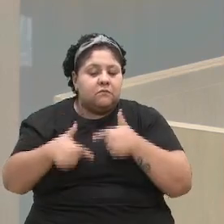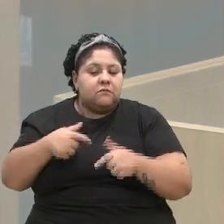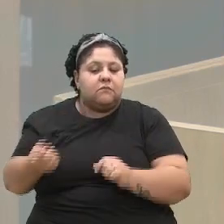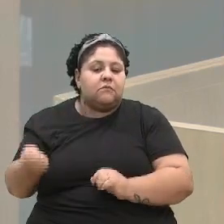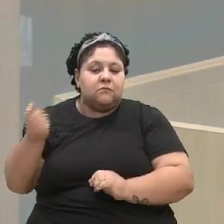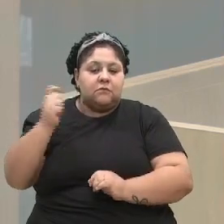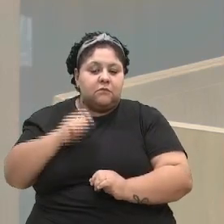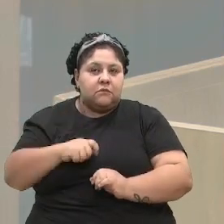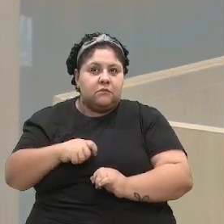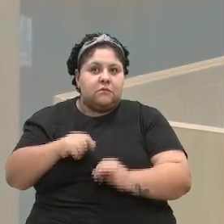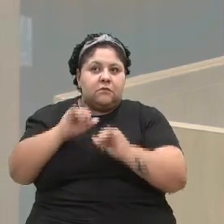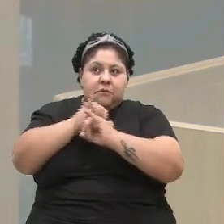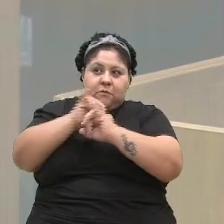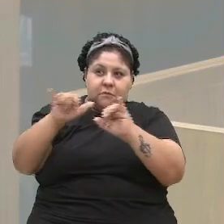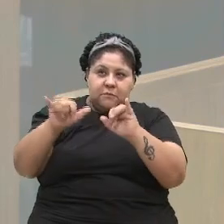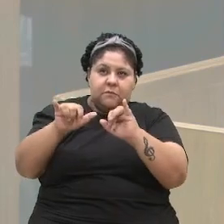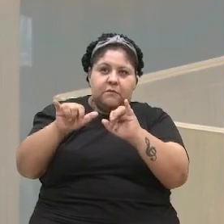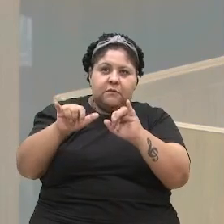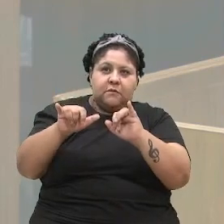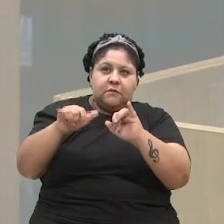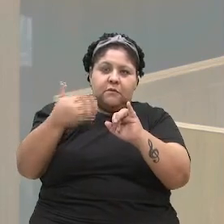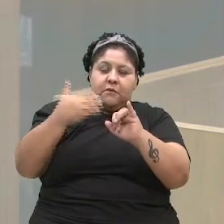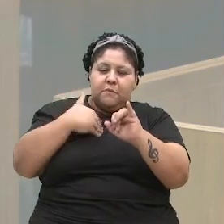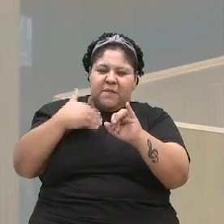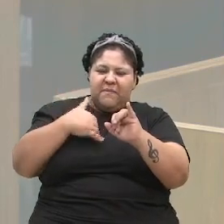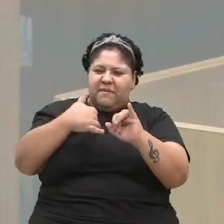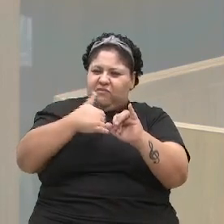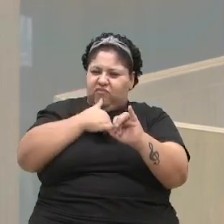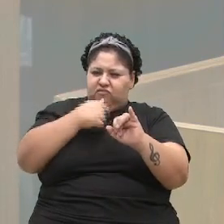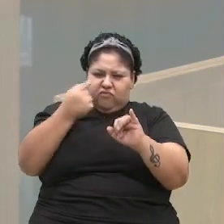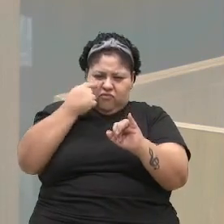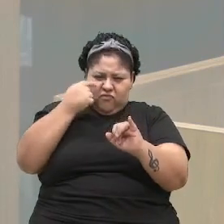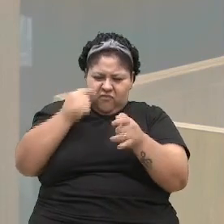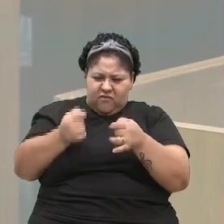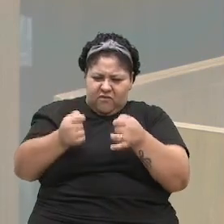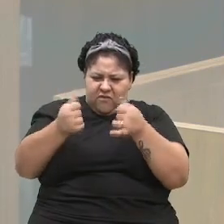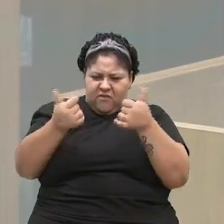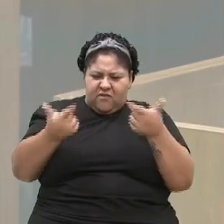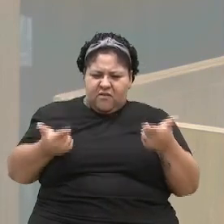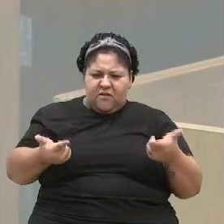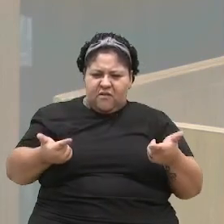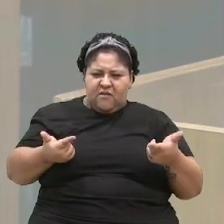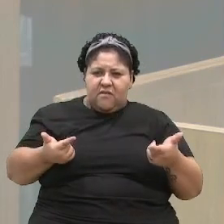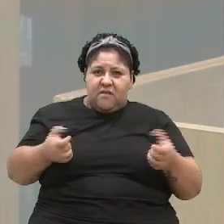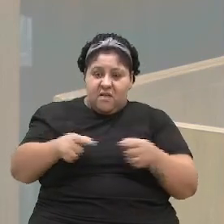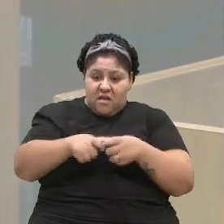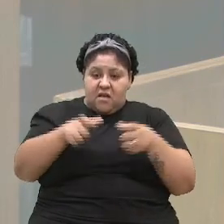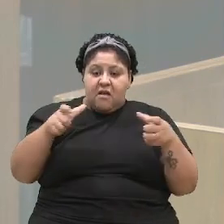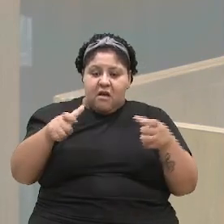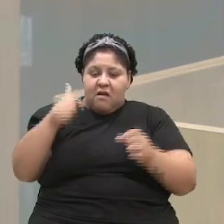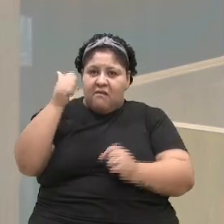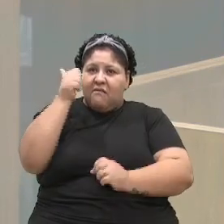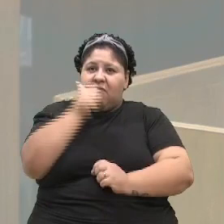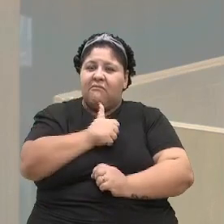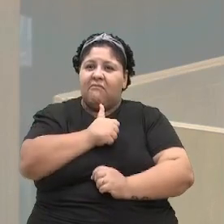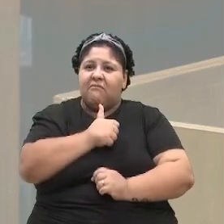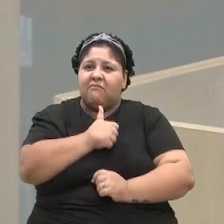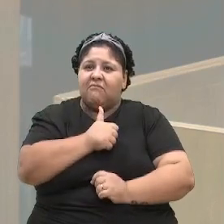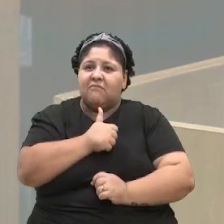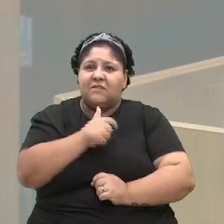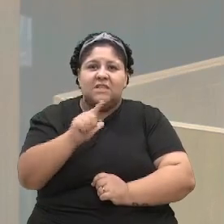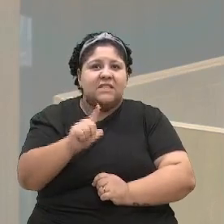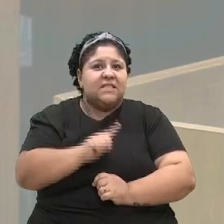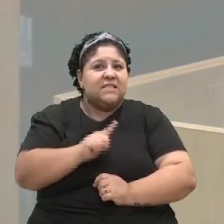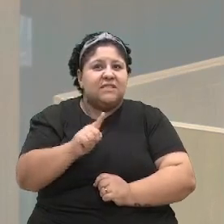levar informação. Para mim, é muito triste ver que quase os dados mostraram que a grande maioria dessas mulheres não